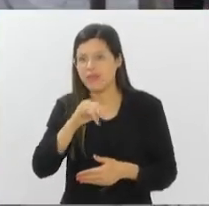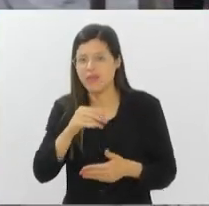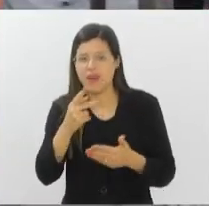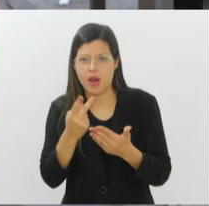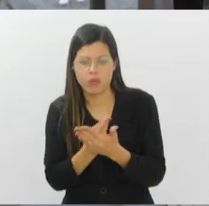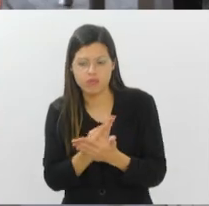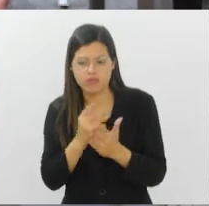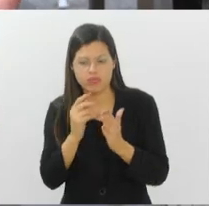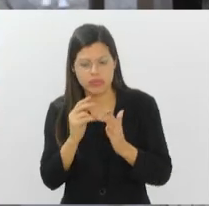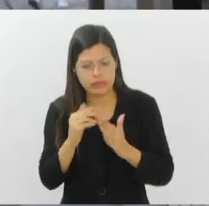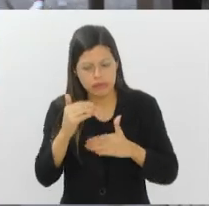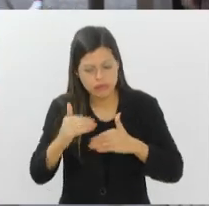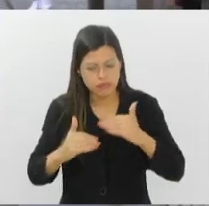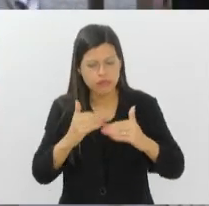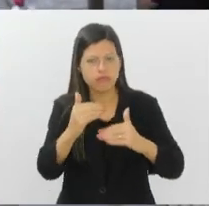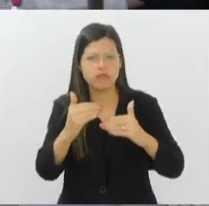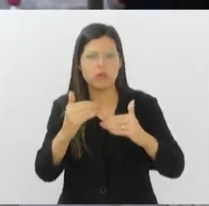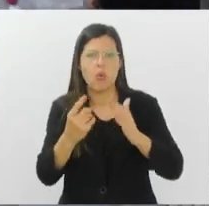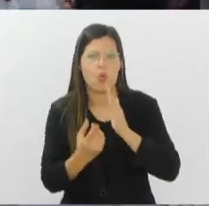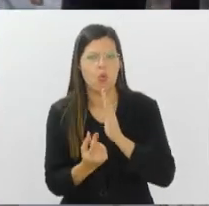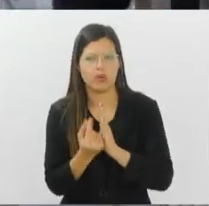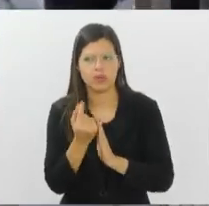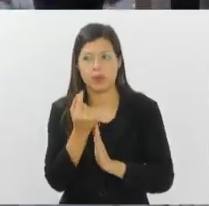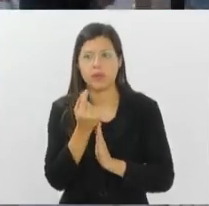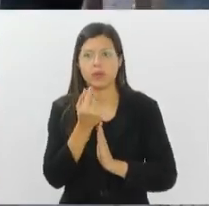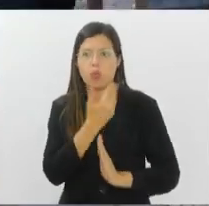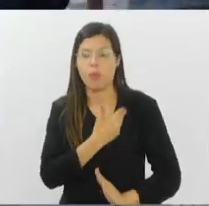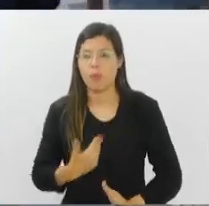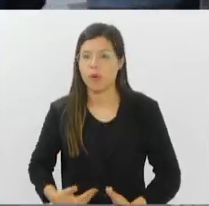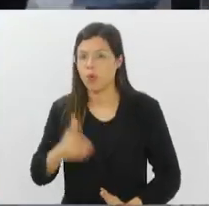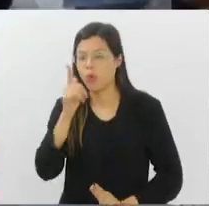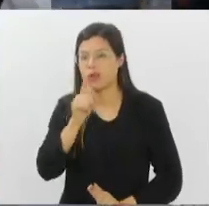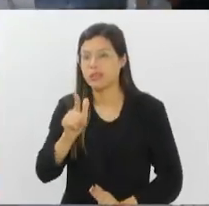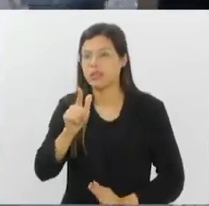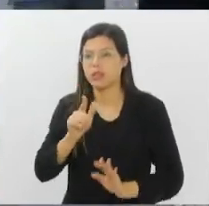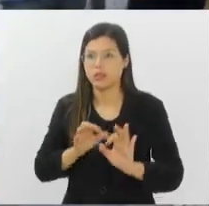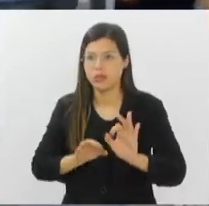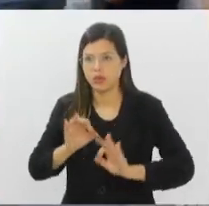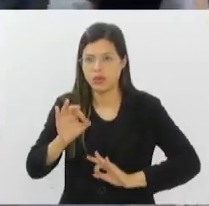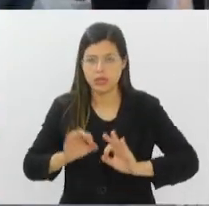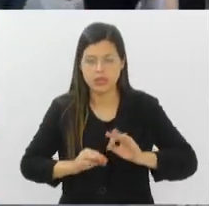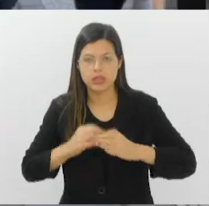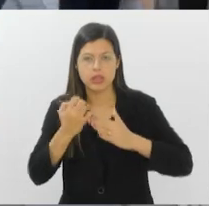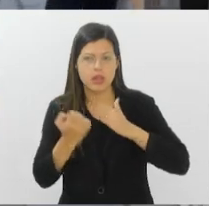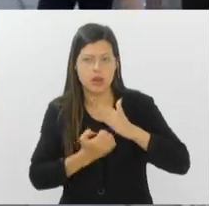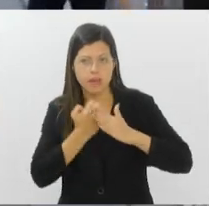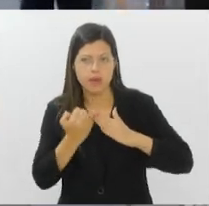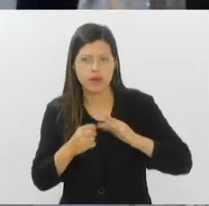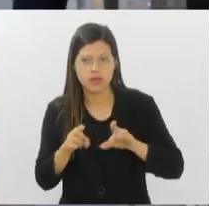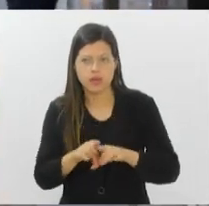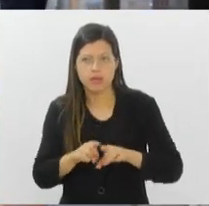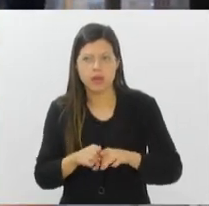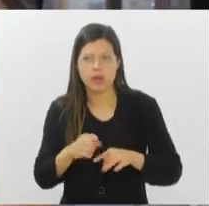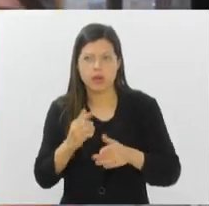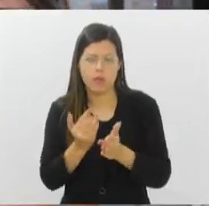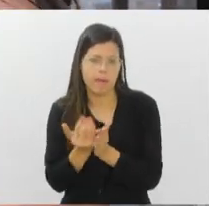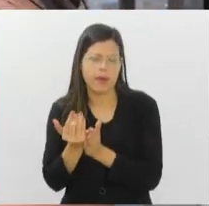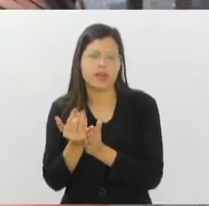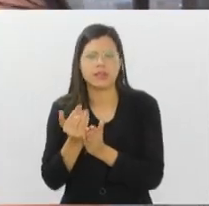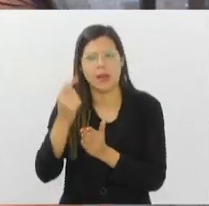Que é para que o orçamento público, ele possa se organizar e também as empresas, elas comecem a trabalhar esse novo cenário.